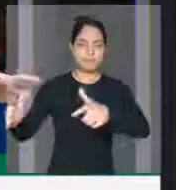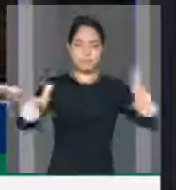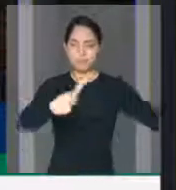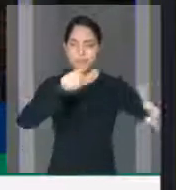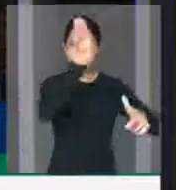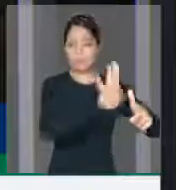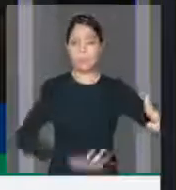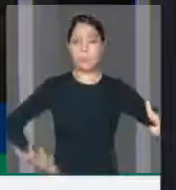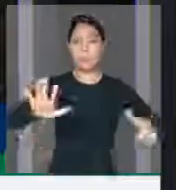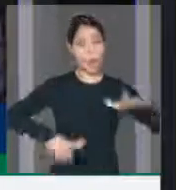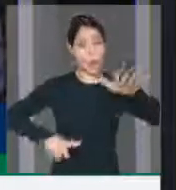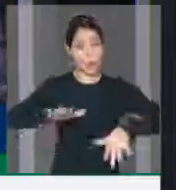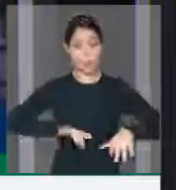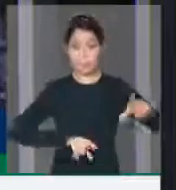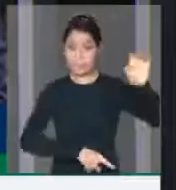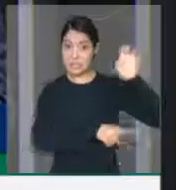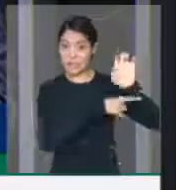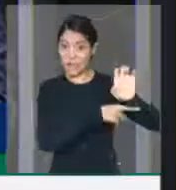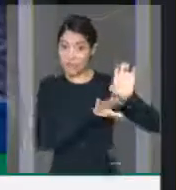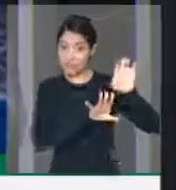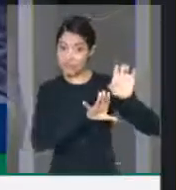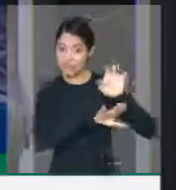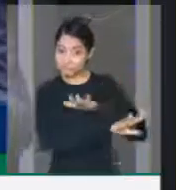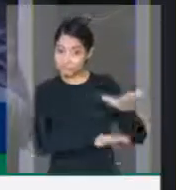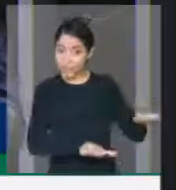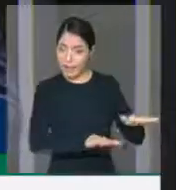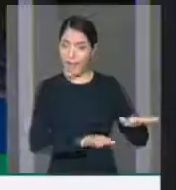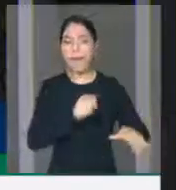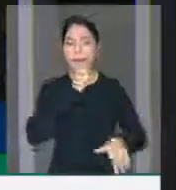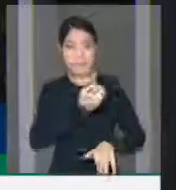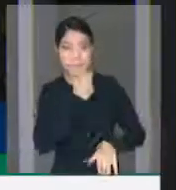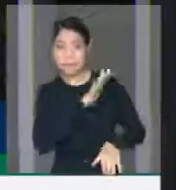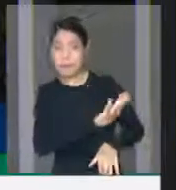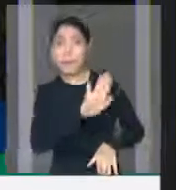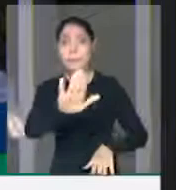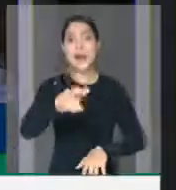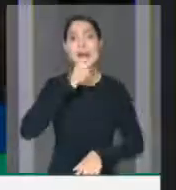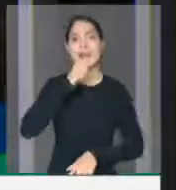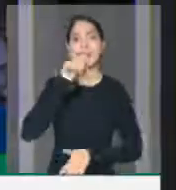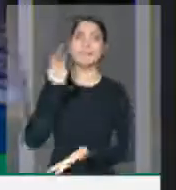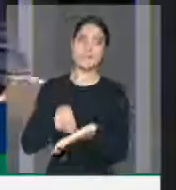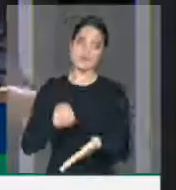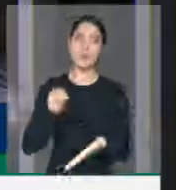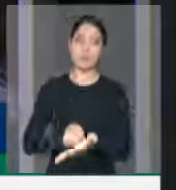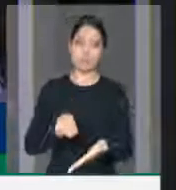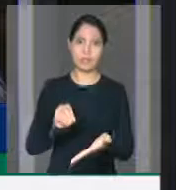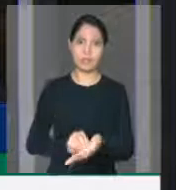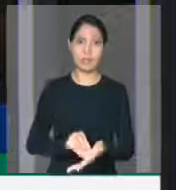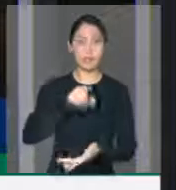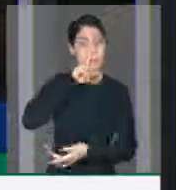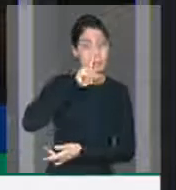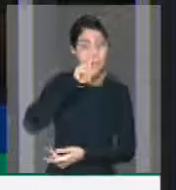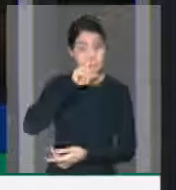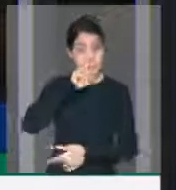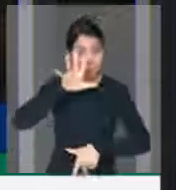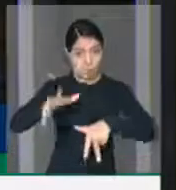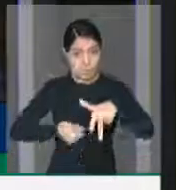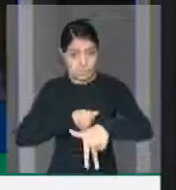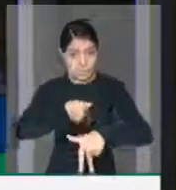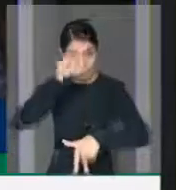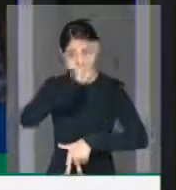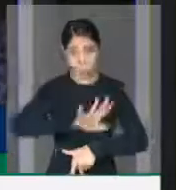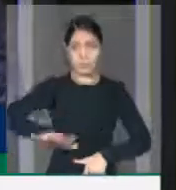superada, ainda bem, mas ainda nós temos o risco e nós temos que eliminar o risco de corrupção no Brasil.